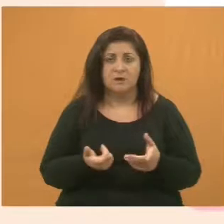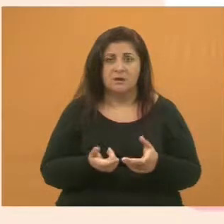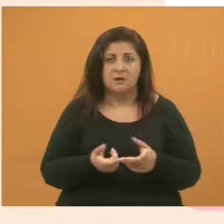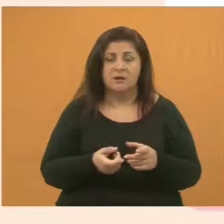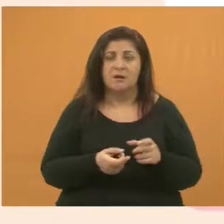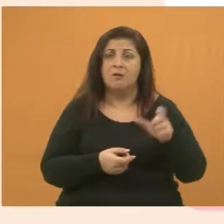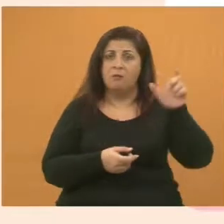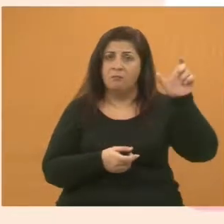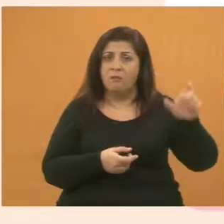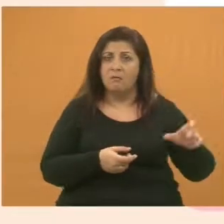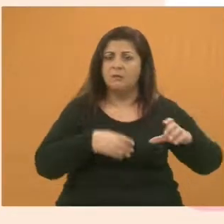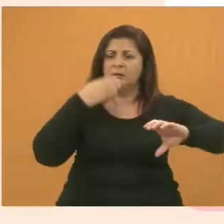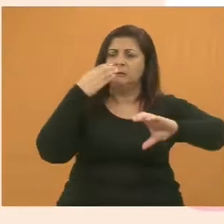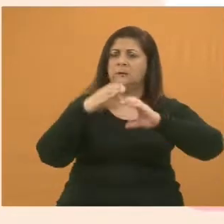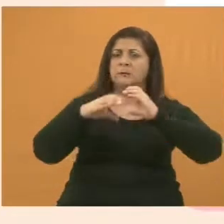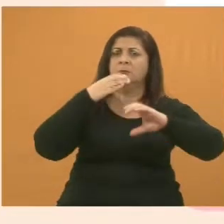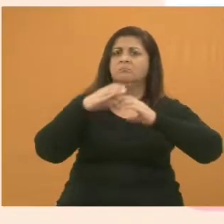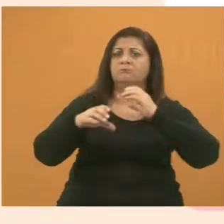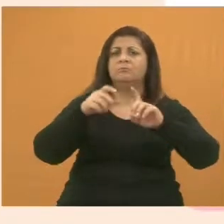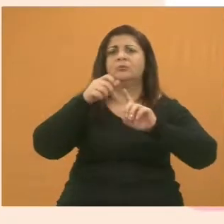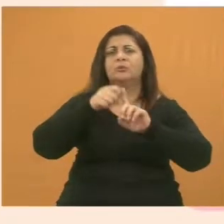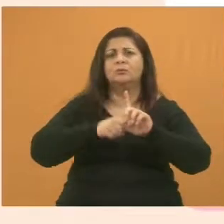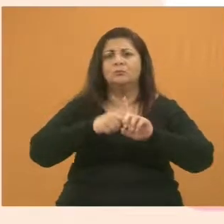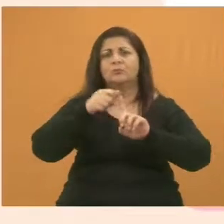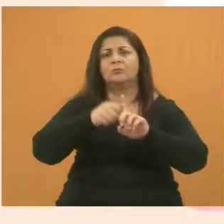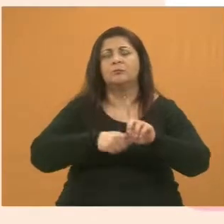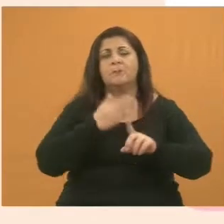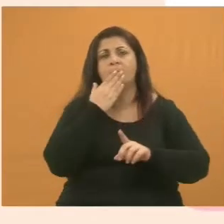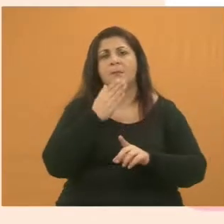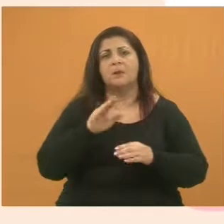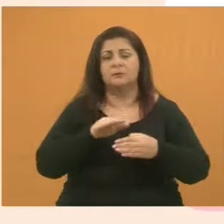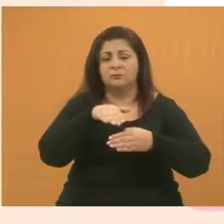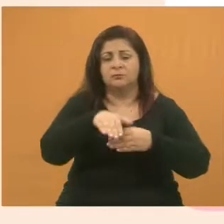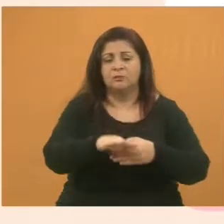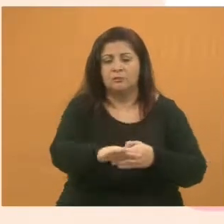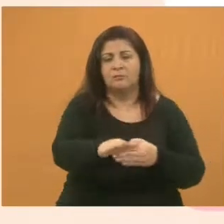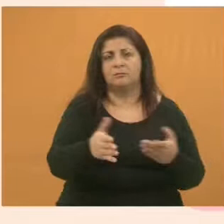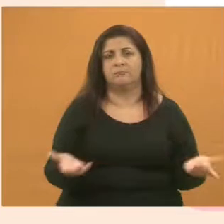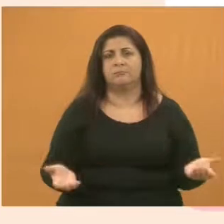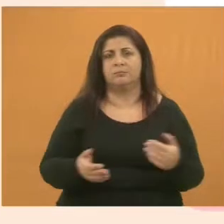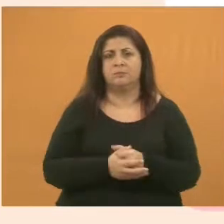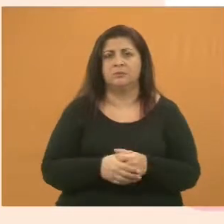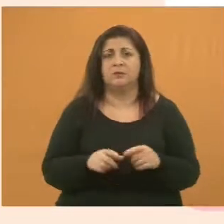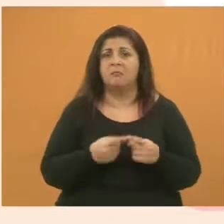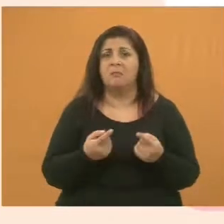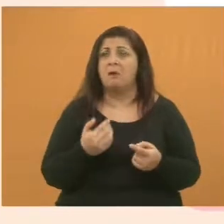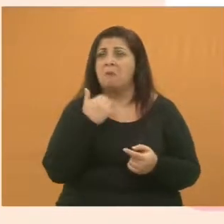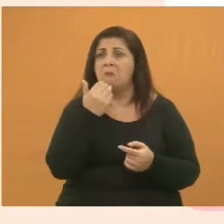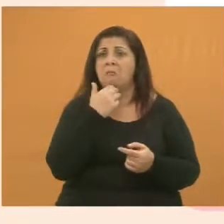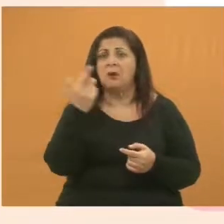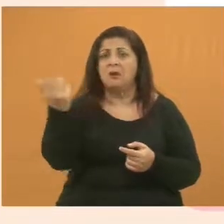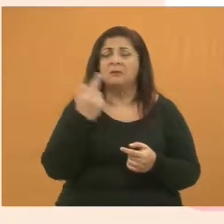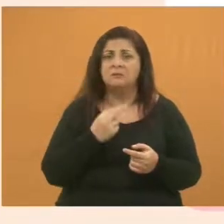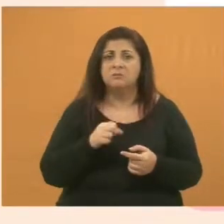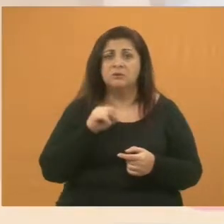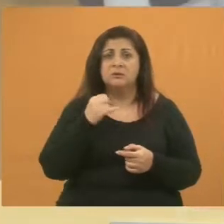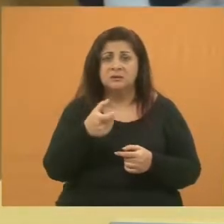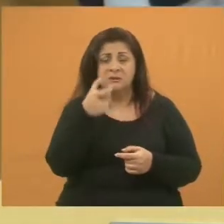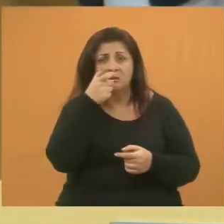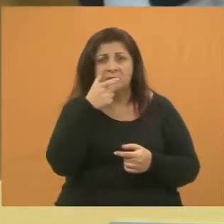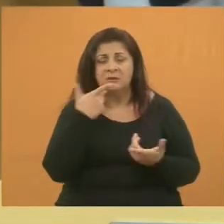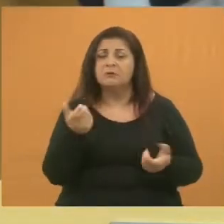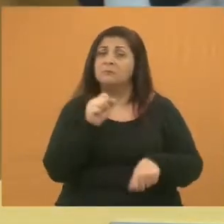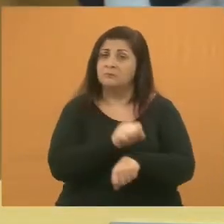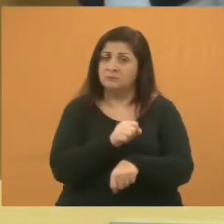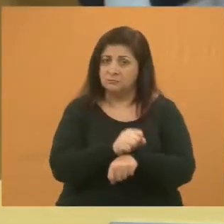comunica com a gente quase todo mês pedindo essa lombada. Então, infelizmente, eu não tive retorno, viu, Paulo? Se você está me vendo, estou esperando o